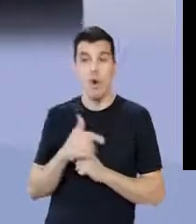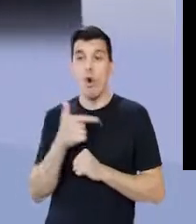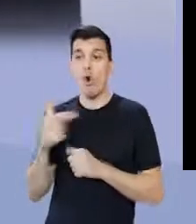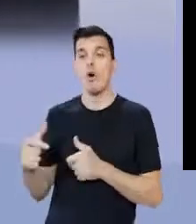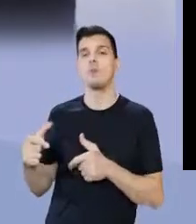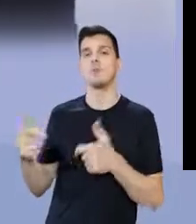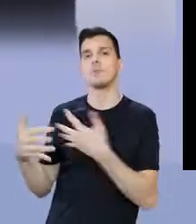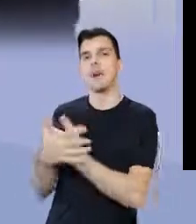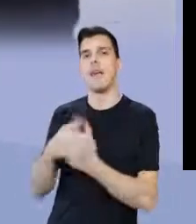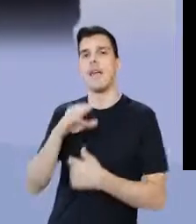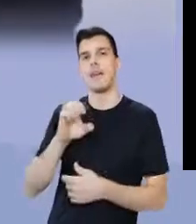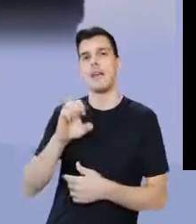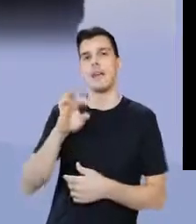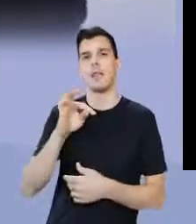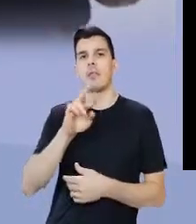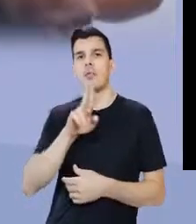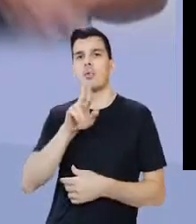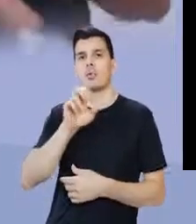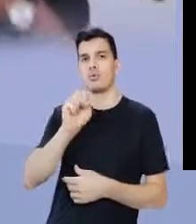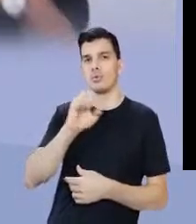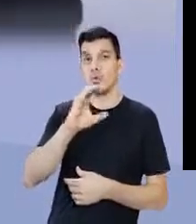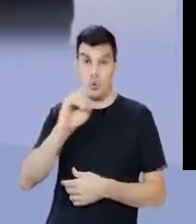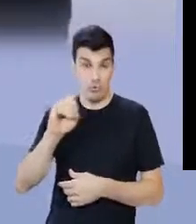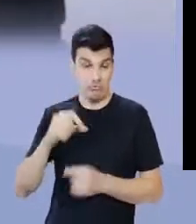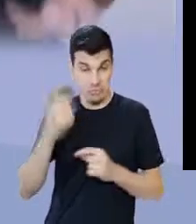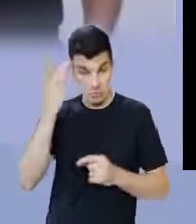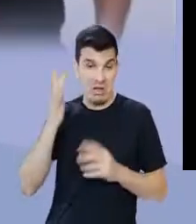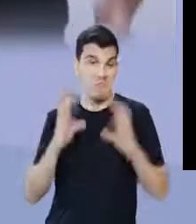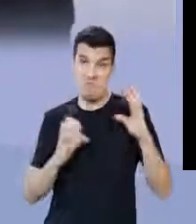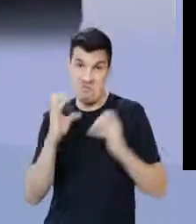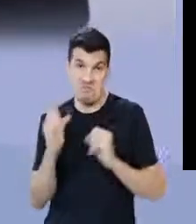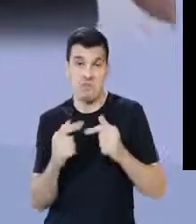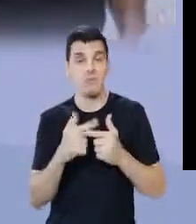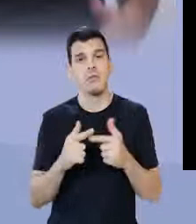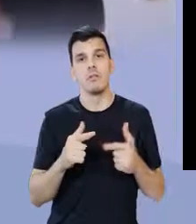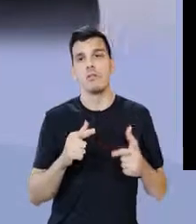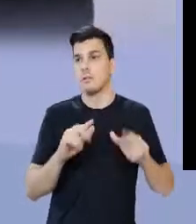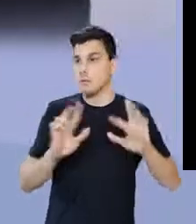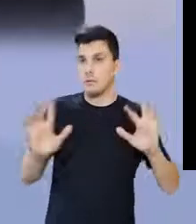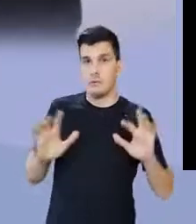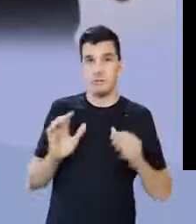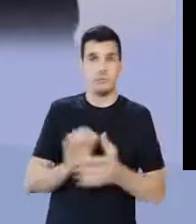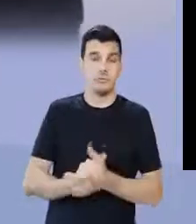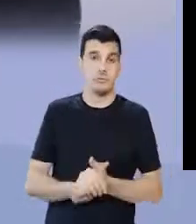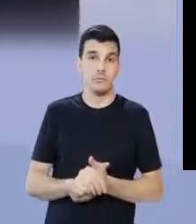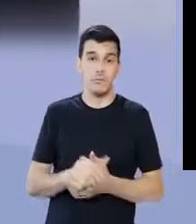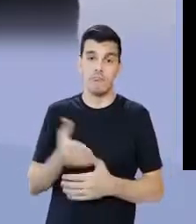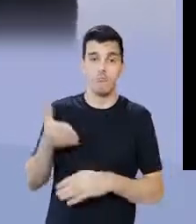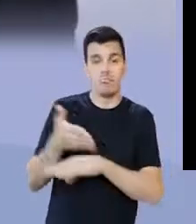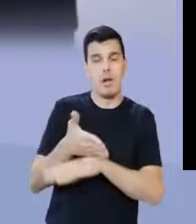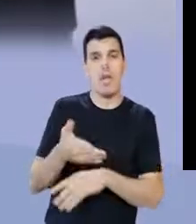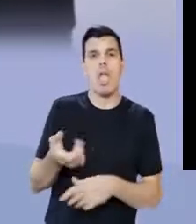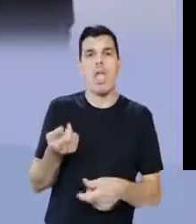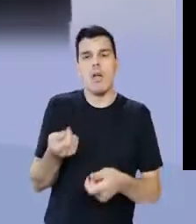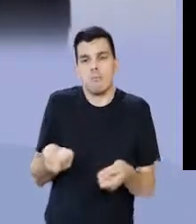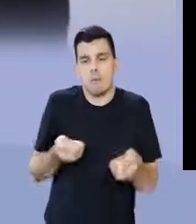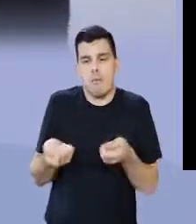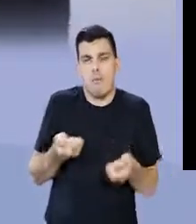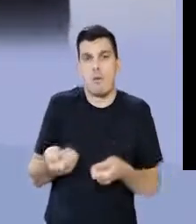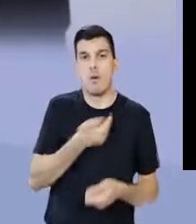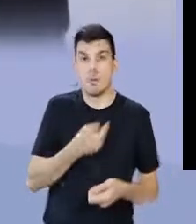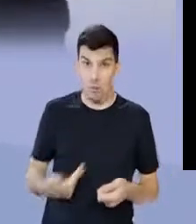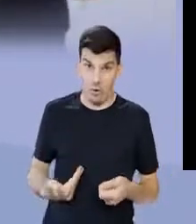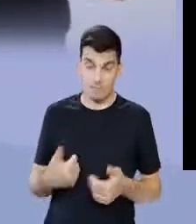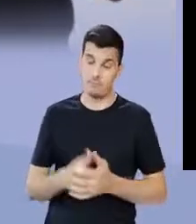Pertesciam à cidade dos Etruscos. O a gente não sabe se foi por briga, conflito, casamento, eles governaram Roma nessas